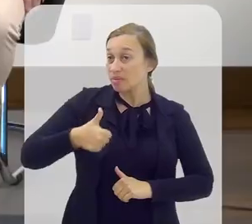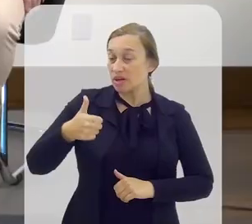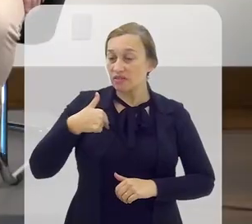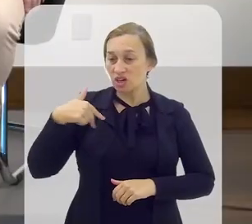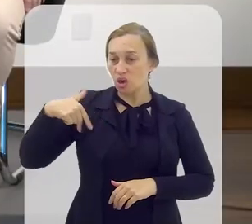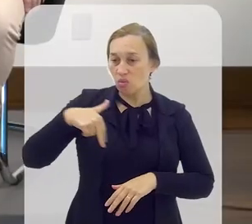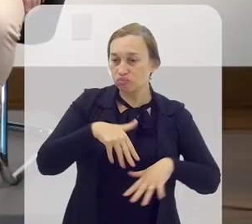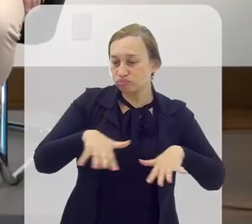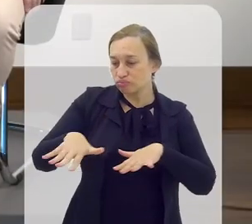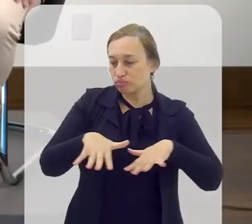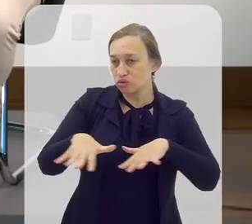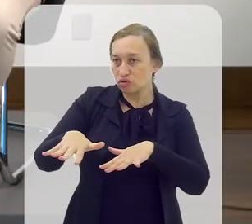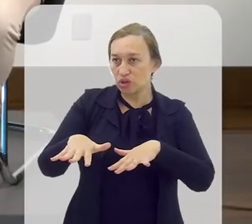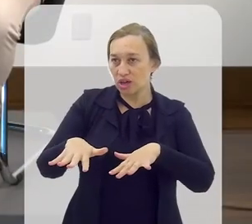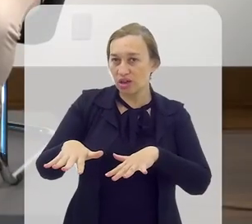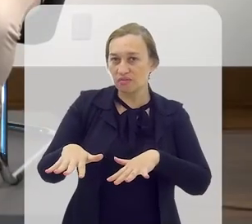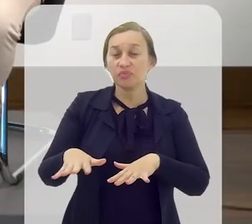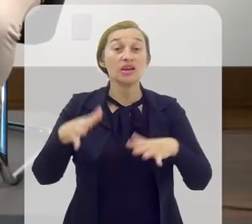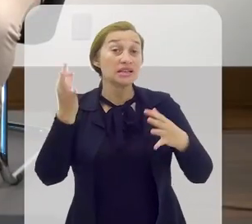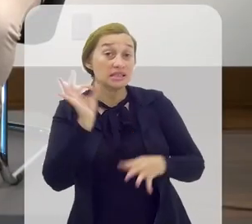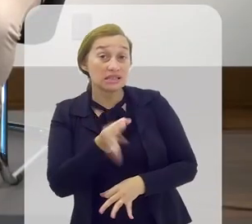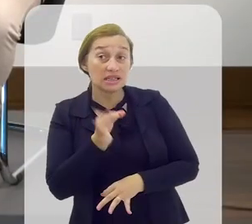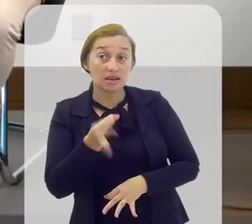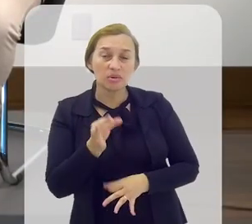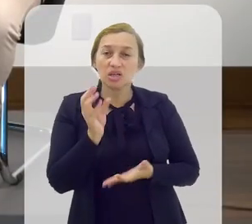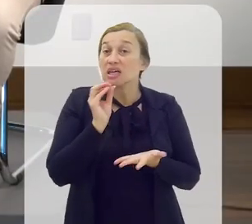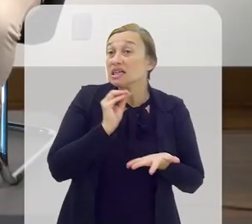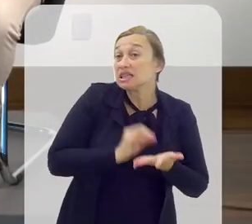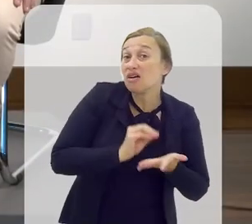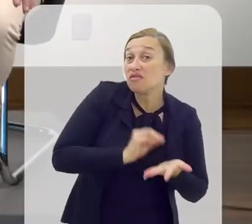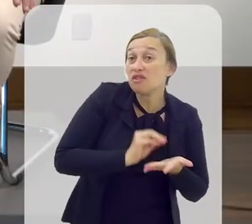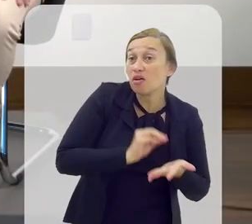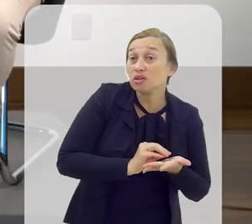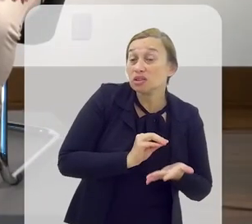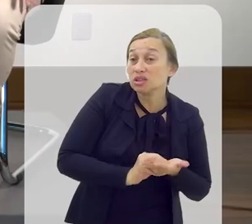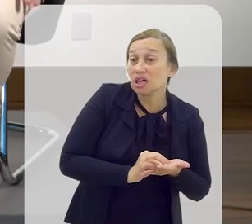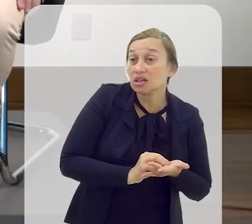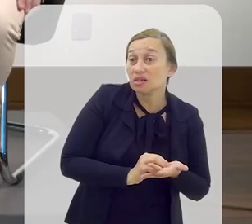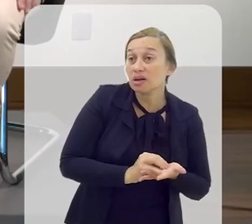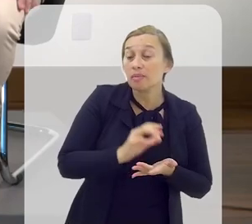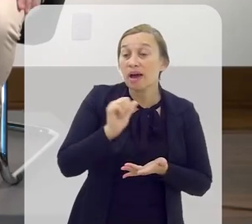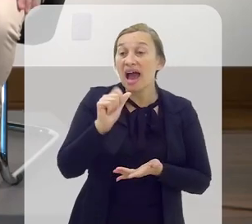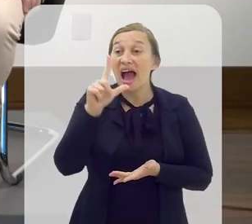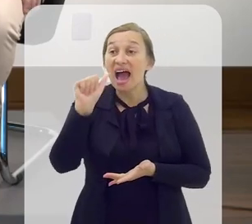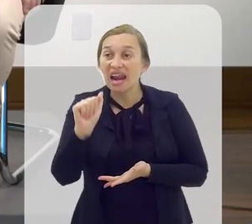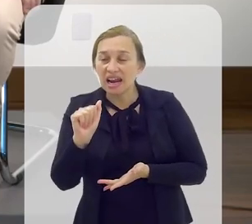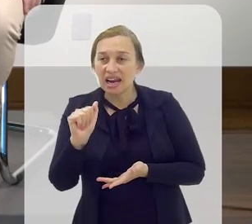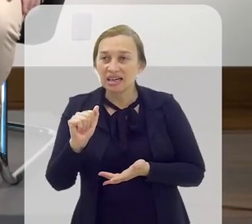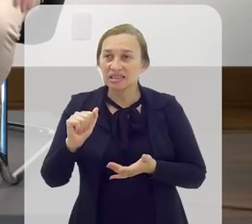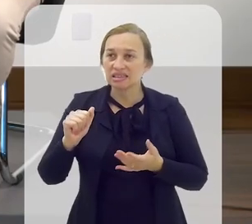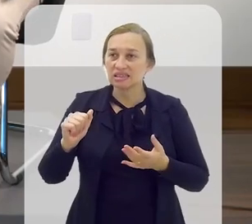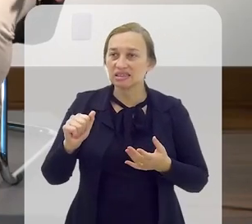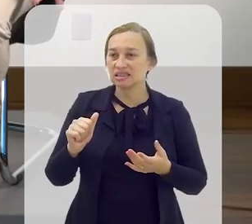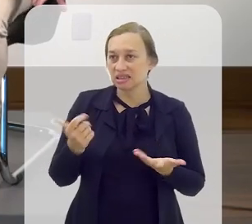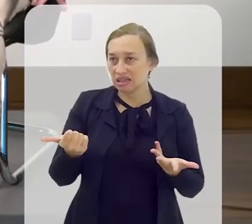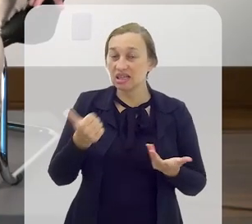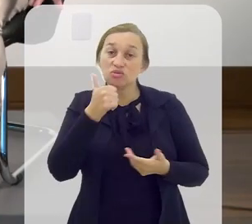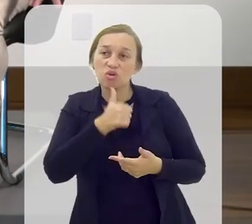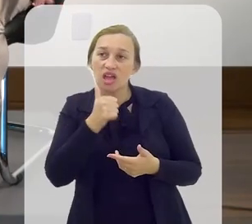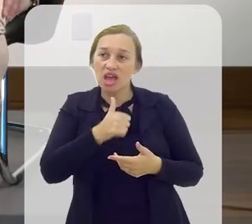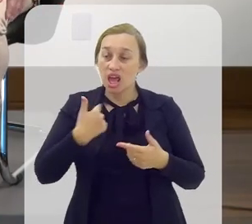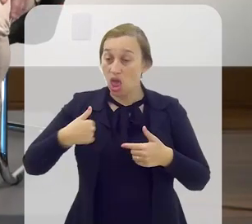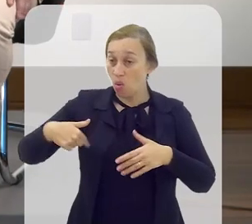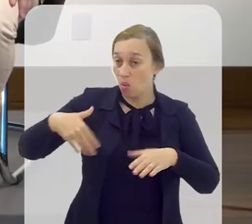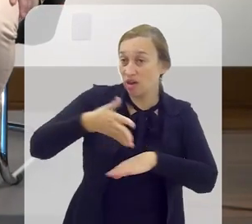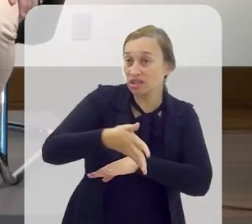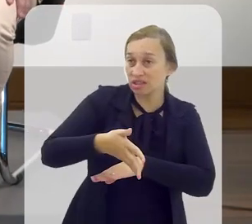E a primeira vez que eu desfilei, sem ser na escola que eu estava trabalhando, foi exatamente assim. Está faltando a componente para a ala. E quando eu cheguei era a ala das